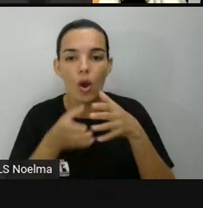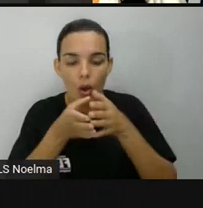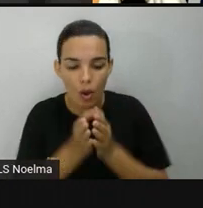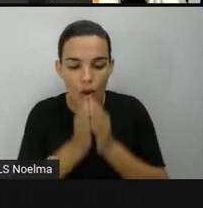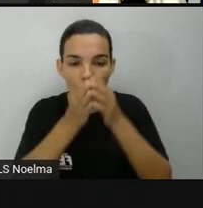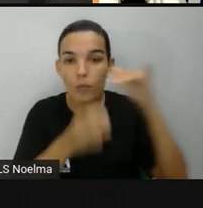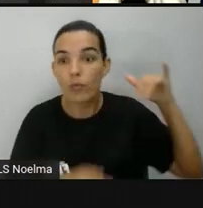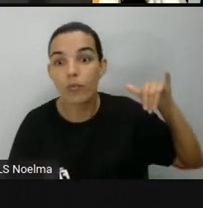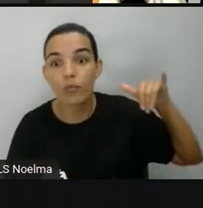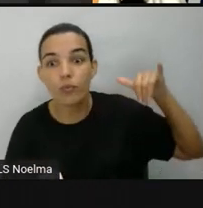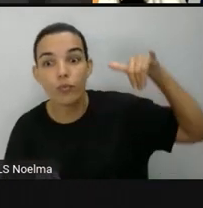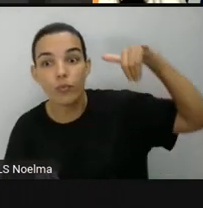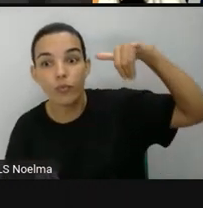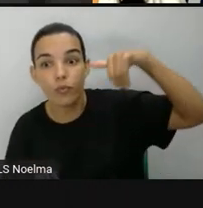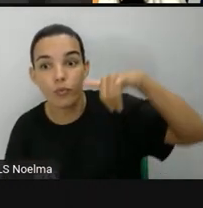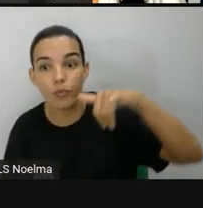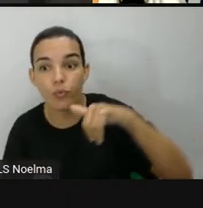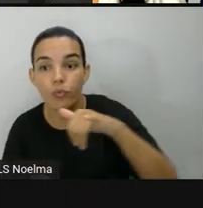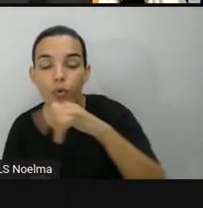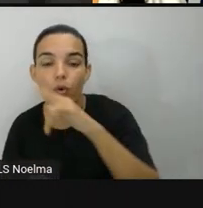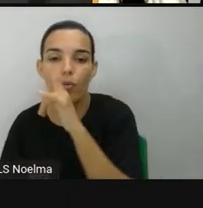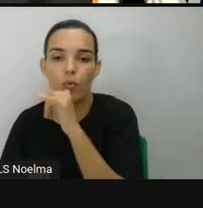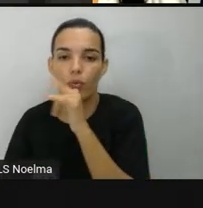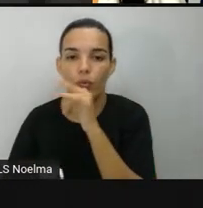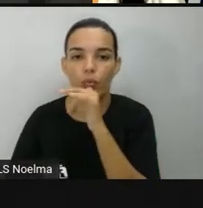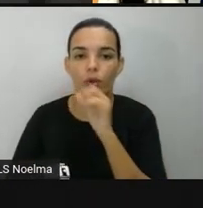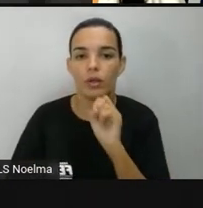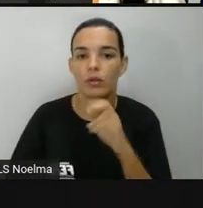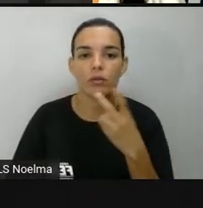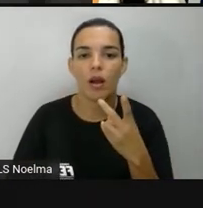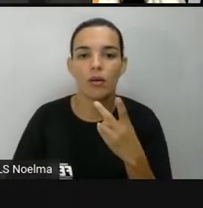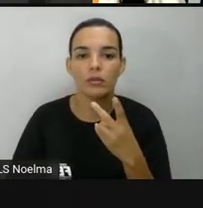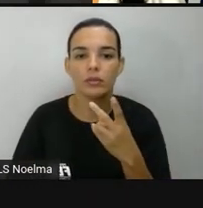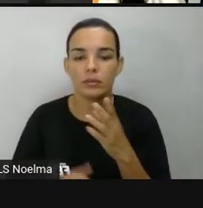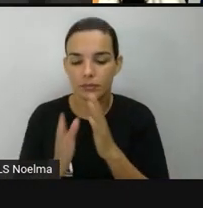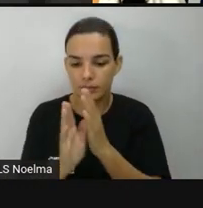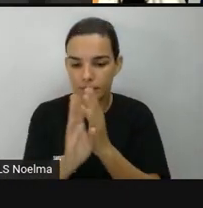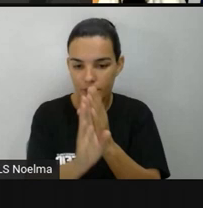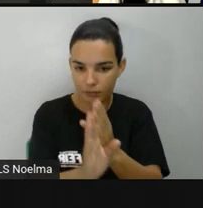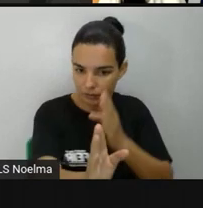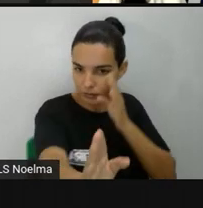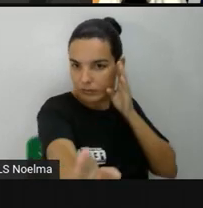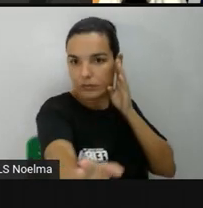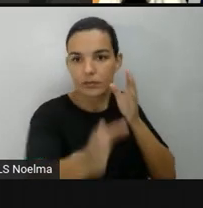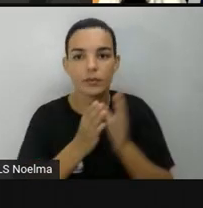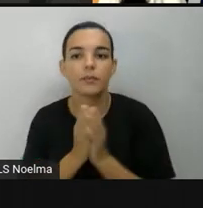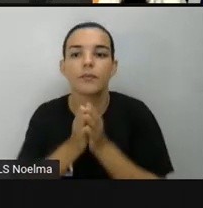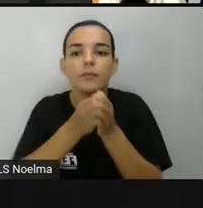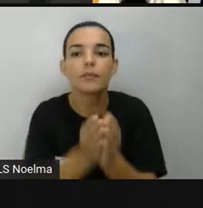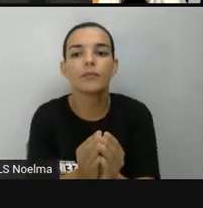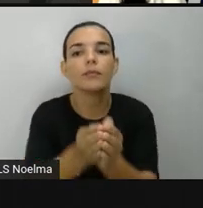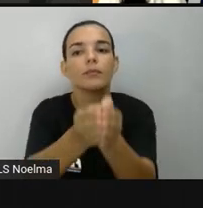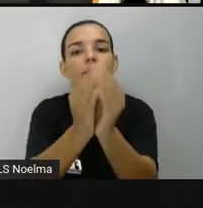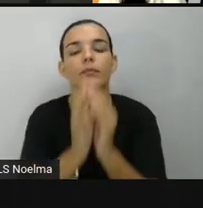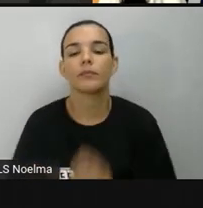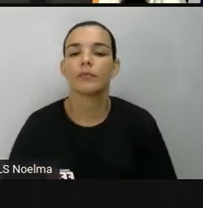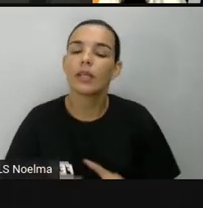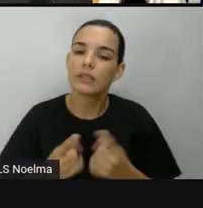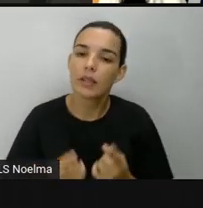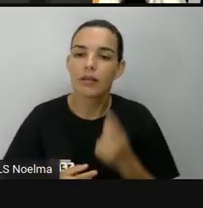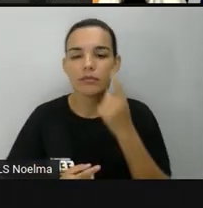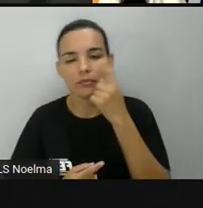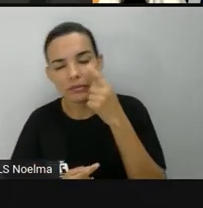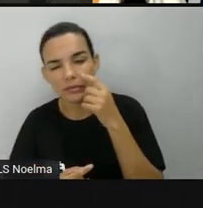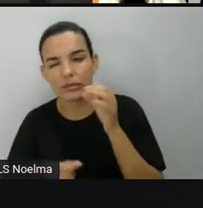hidroavião, ou um cruzadores, né? Porque ainda tem esse lado aqui. Então, geralmente, vocês vão